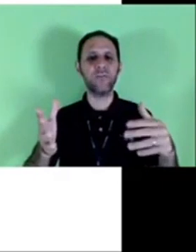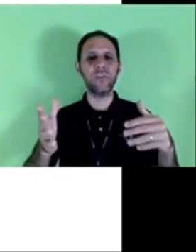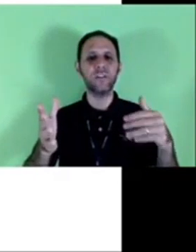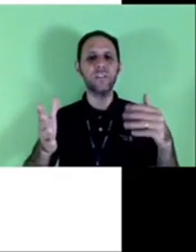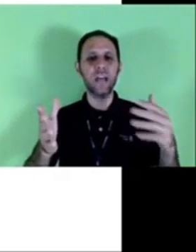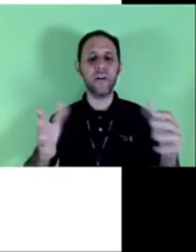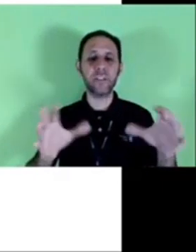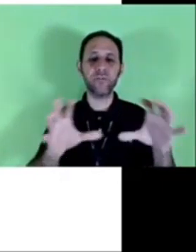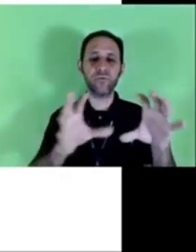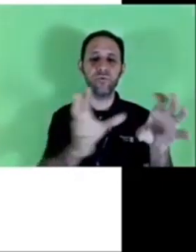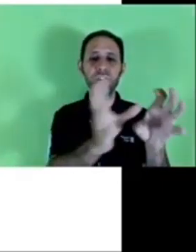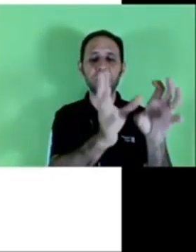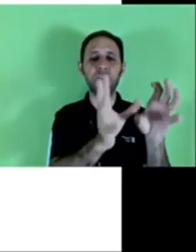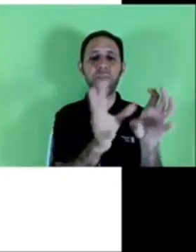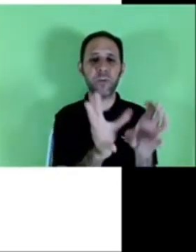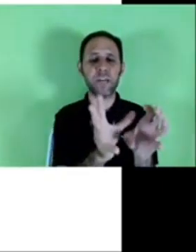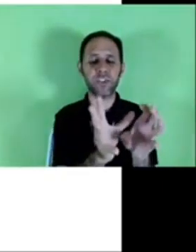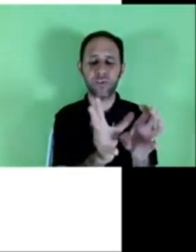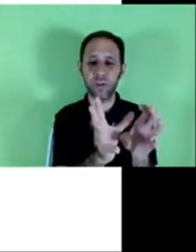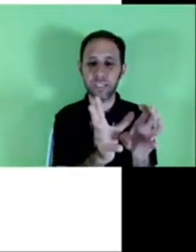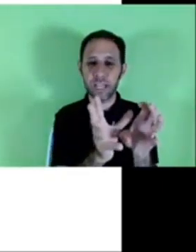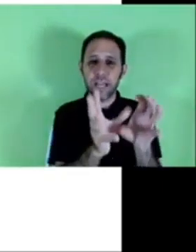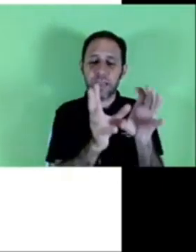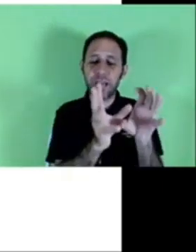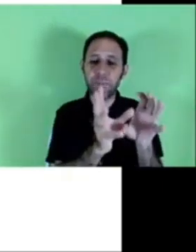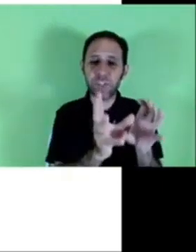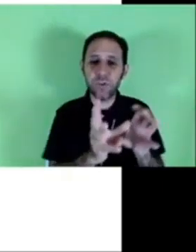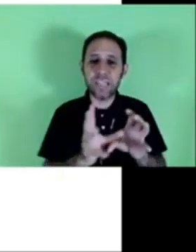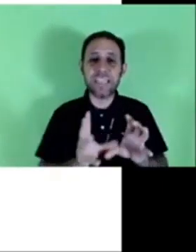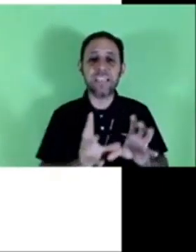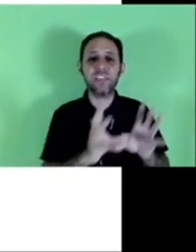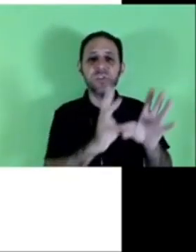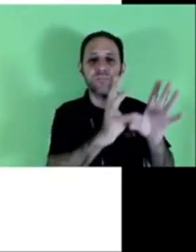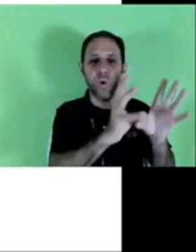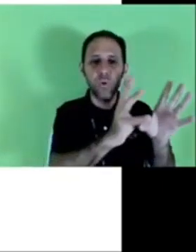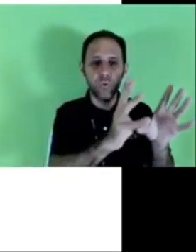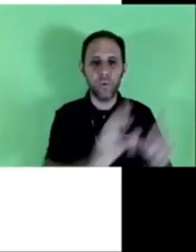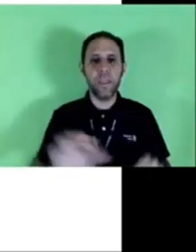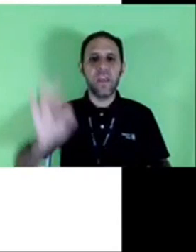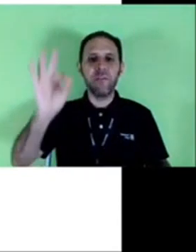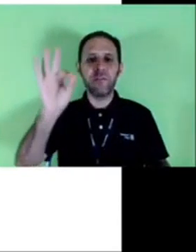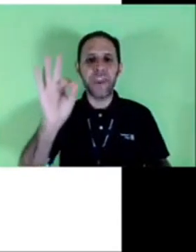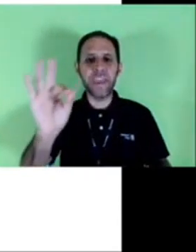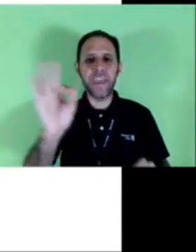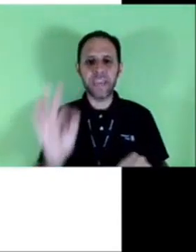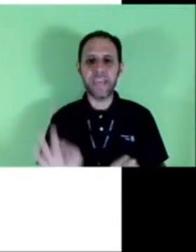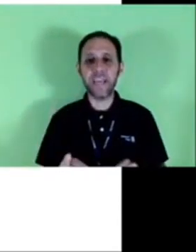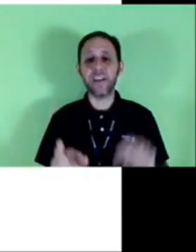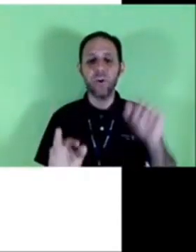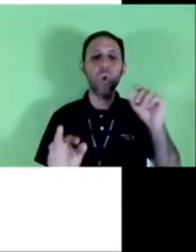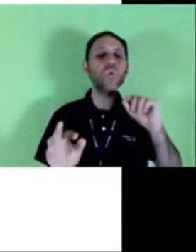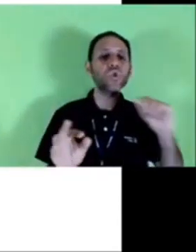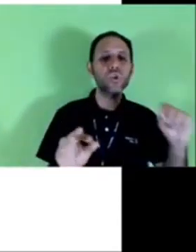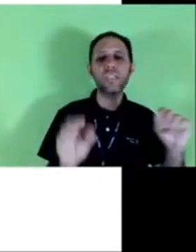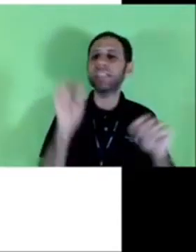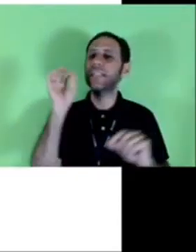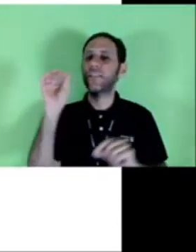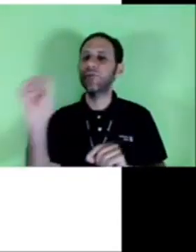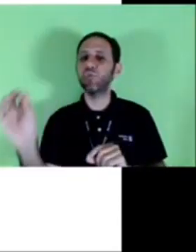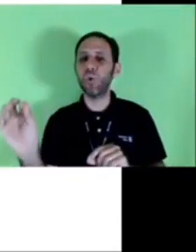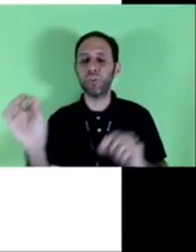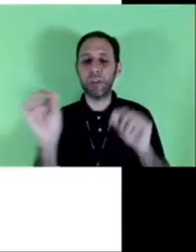predial do ano tal então tudo isso são informações da pessoa está se expondo vem requerer ou